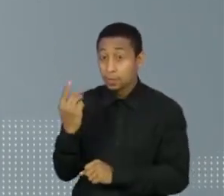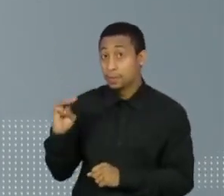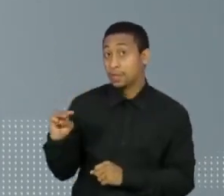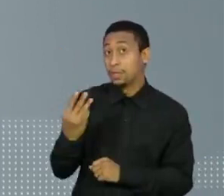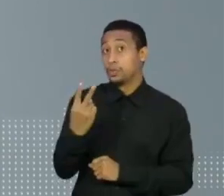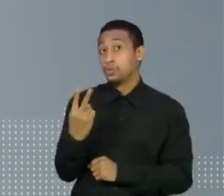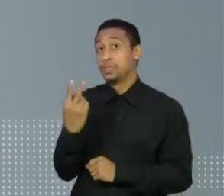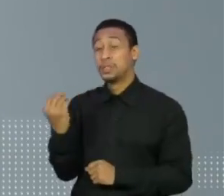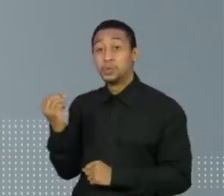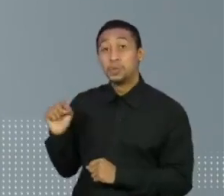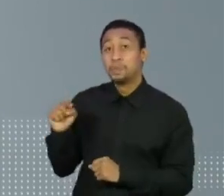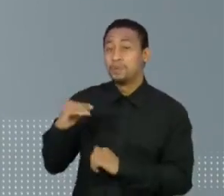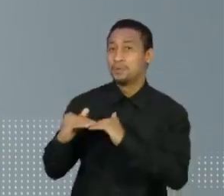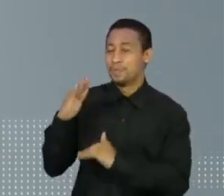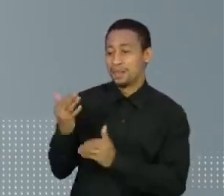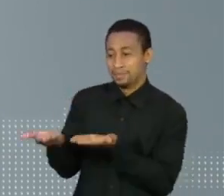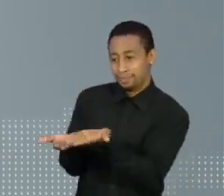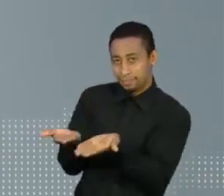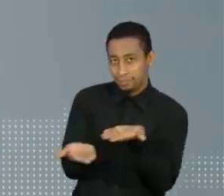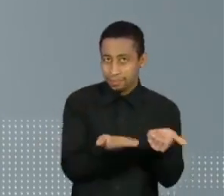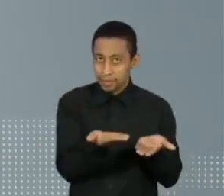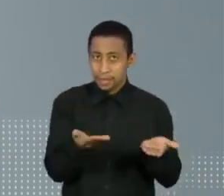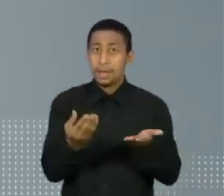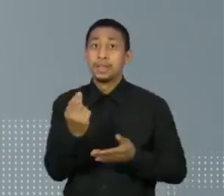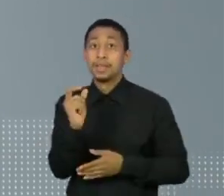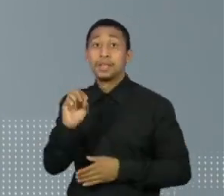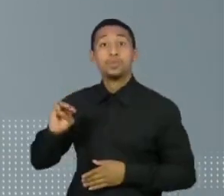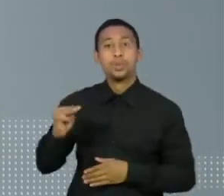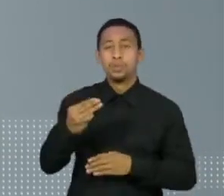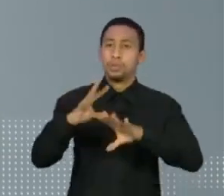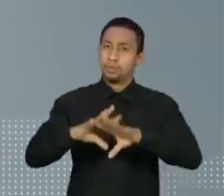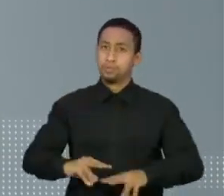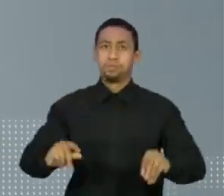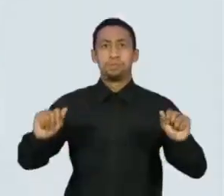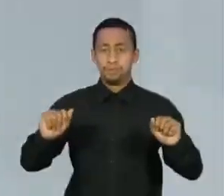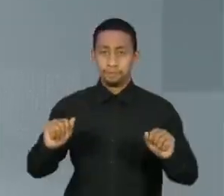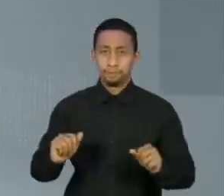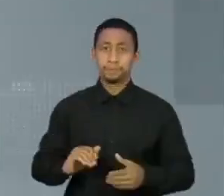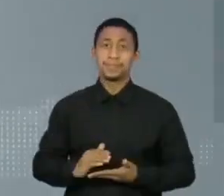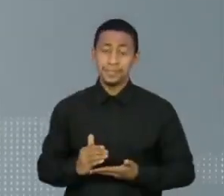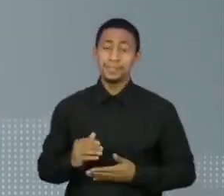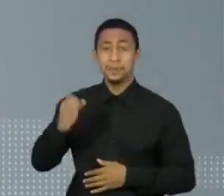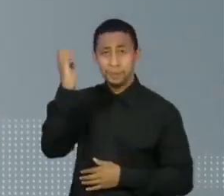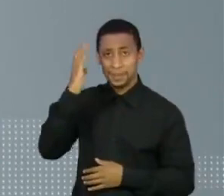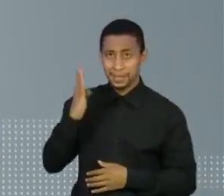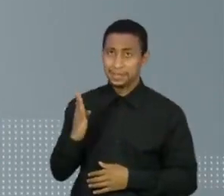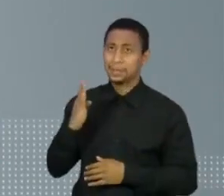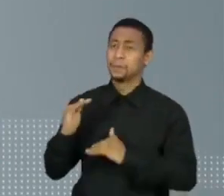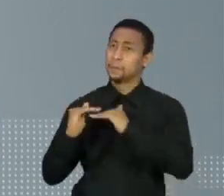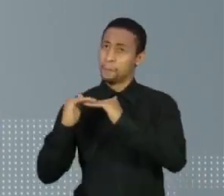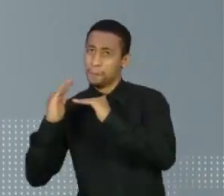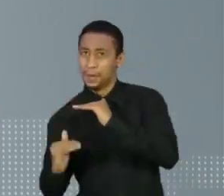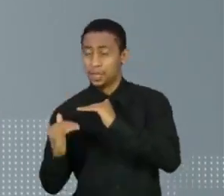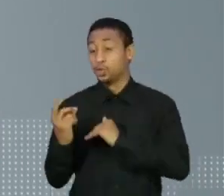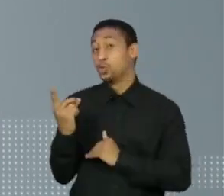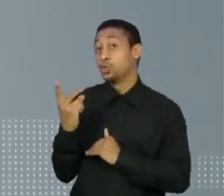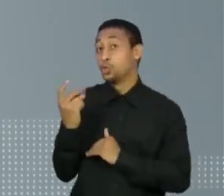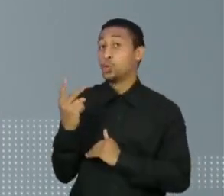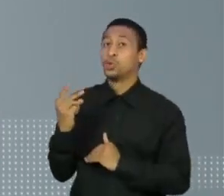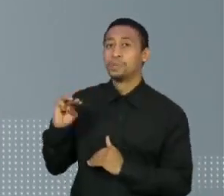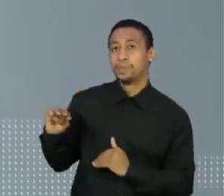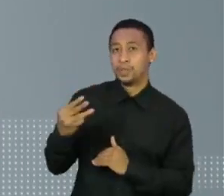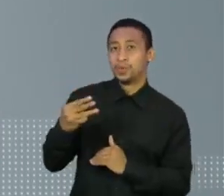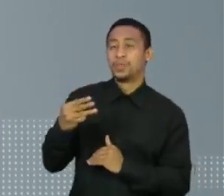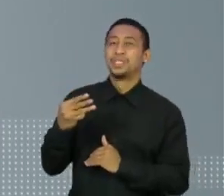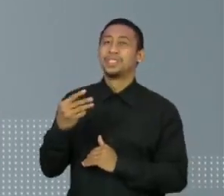e 200 mil pacientes em acompanhamento e 10 milhões e 600 mil recuperados. O país tem pouco menos de 12 milhões e 800